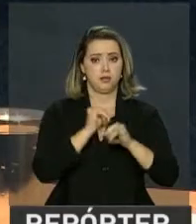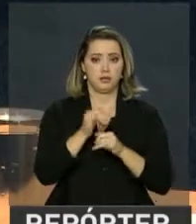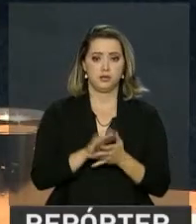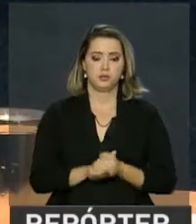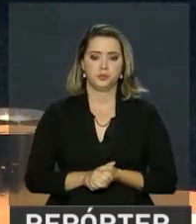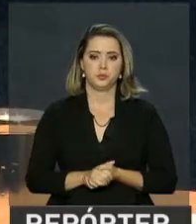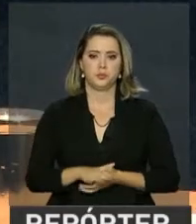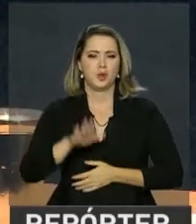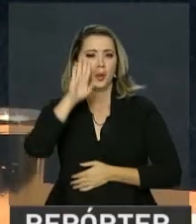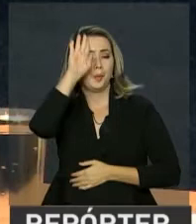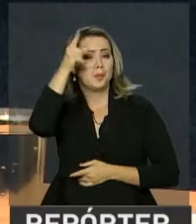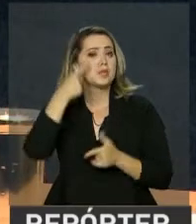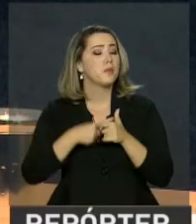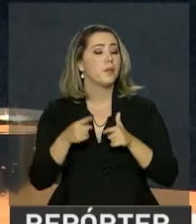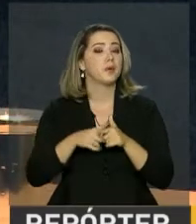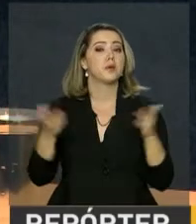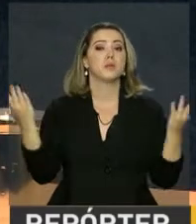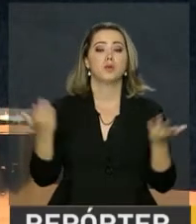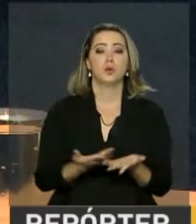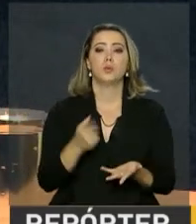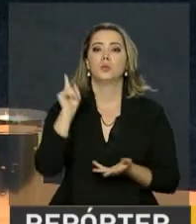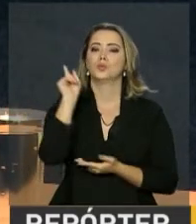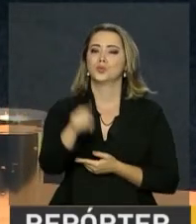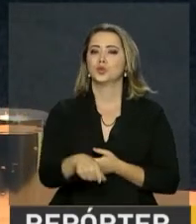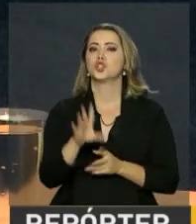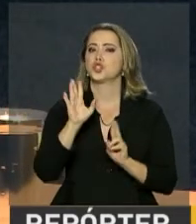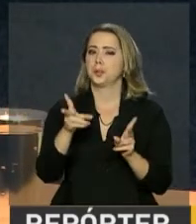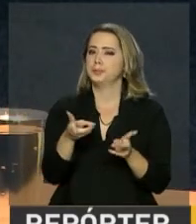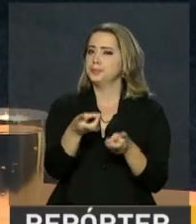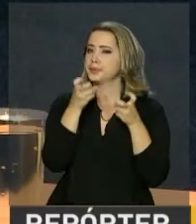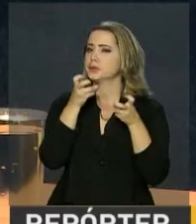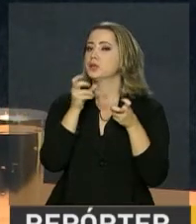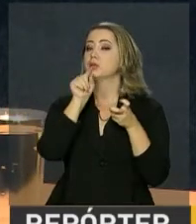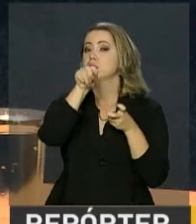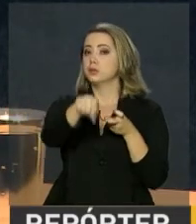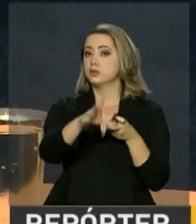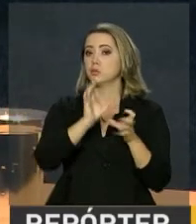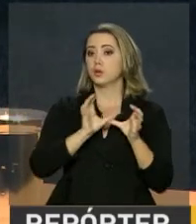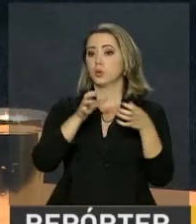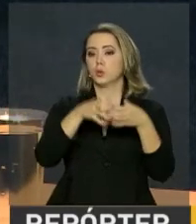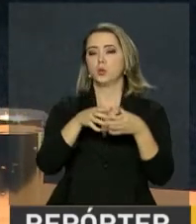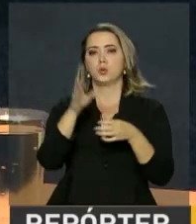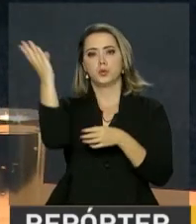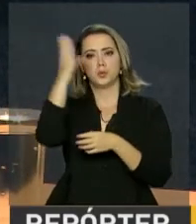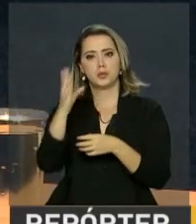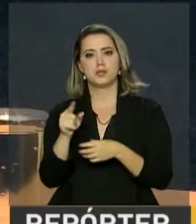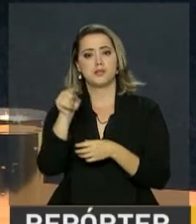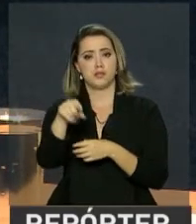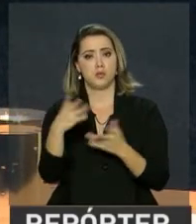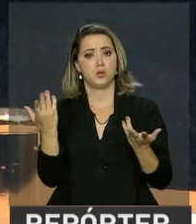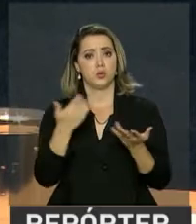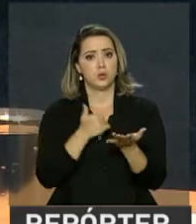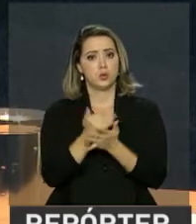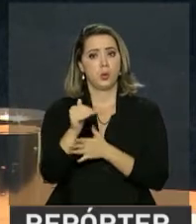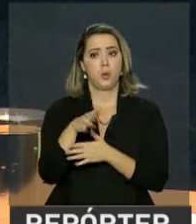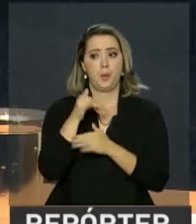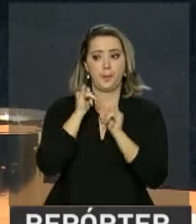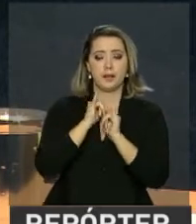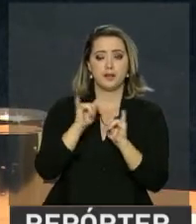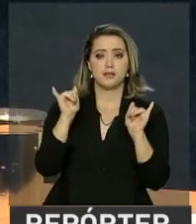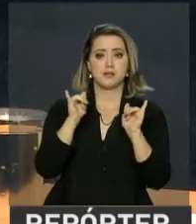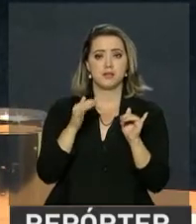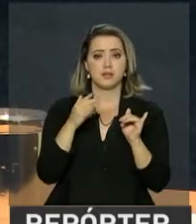O principal problema hoje, muito bem identificado pela sociedade brasileira, que hoje começa a manifestar